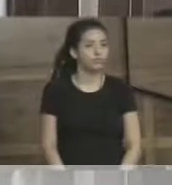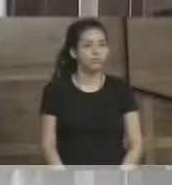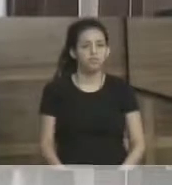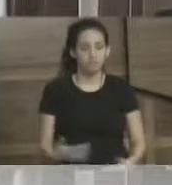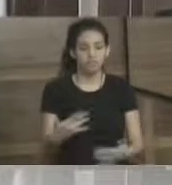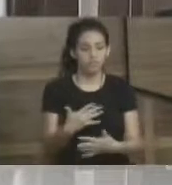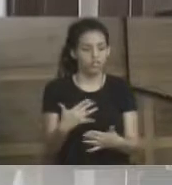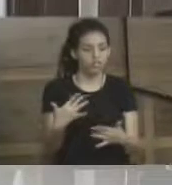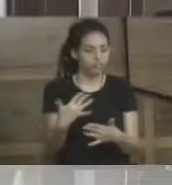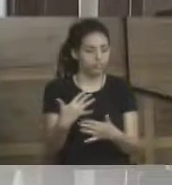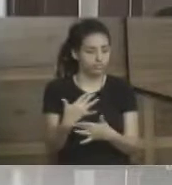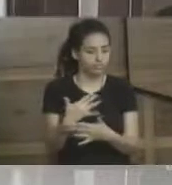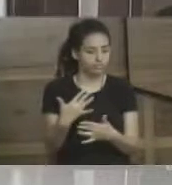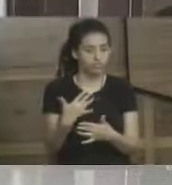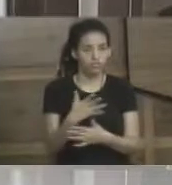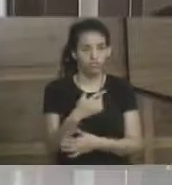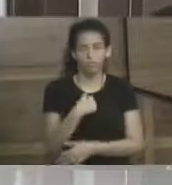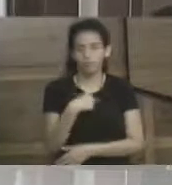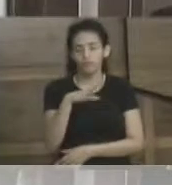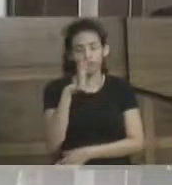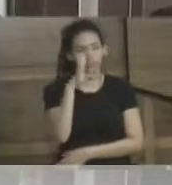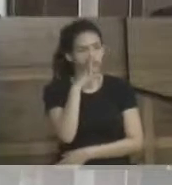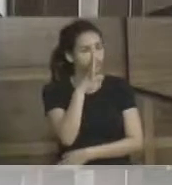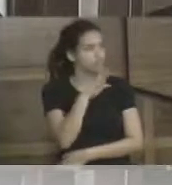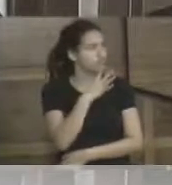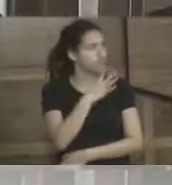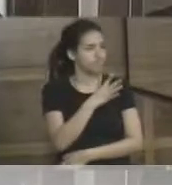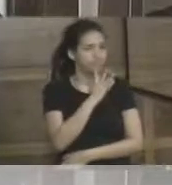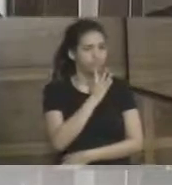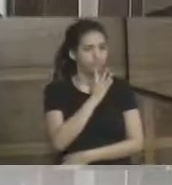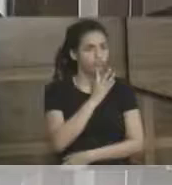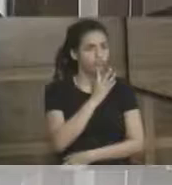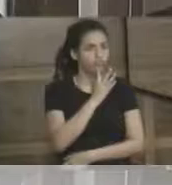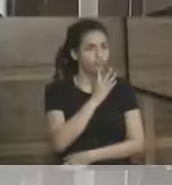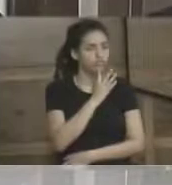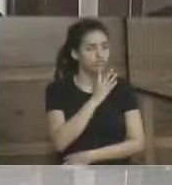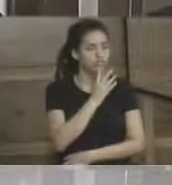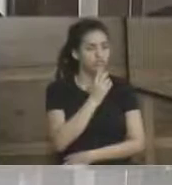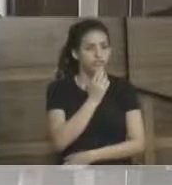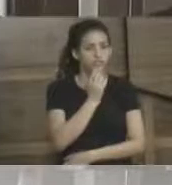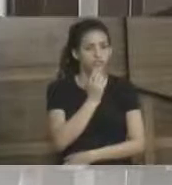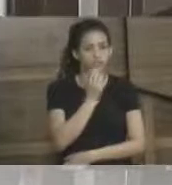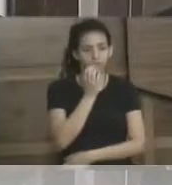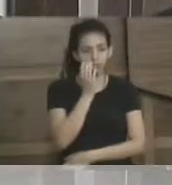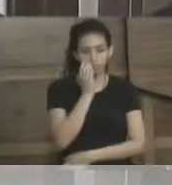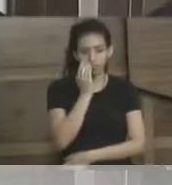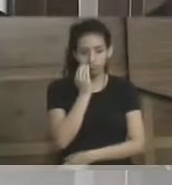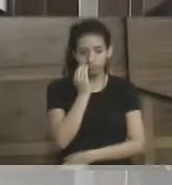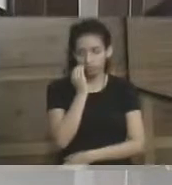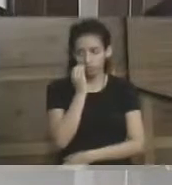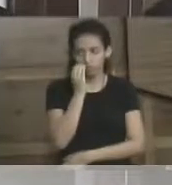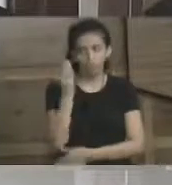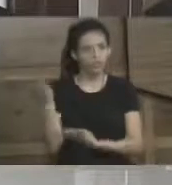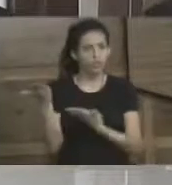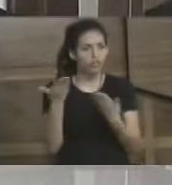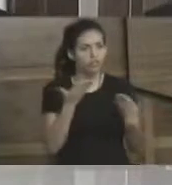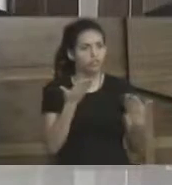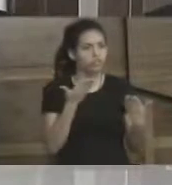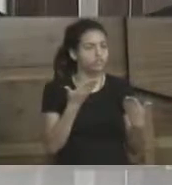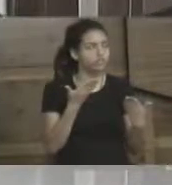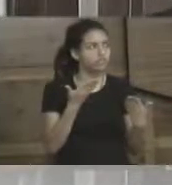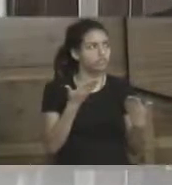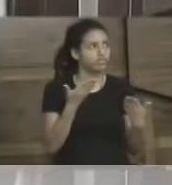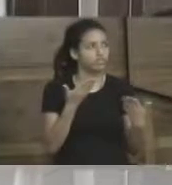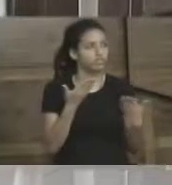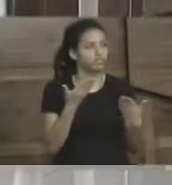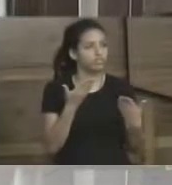uma cidade assim que fiquei espantado de conhecer. Foi um convite que ele me fez, extraoficialmente no período nosso de